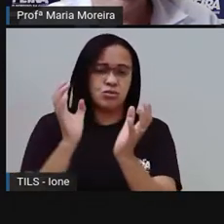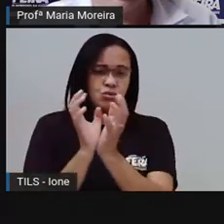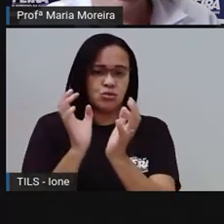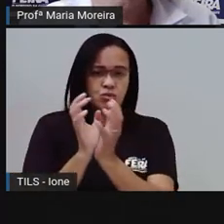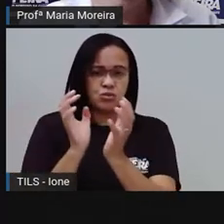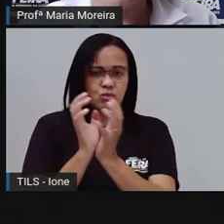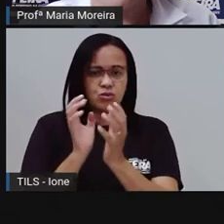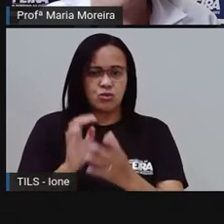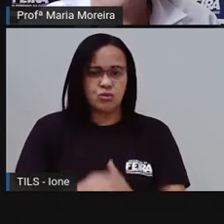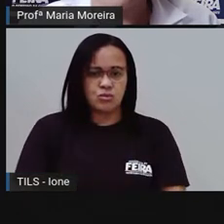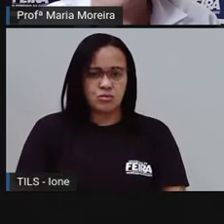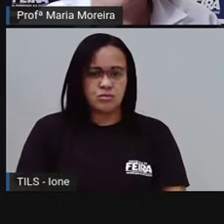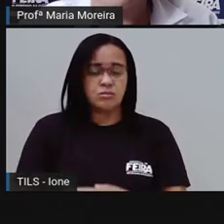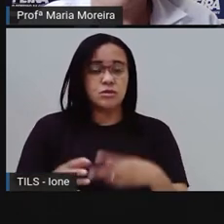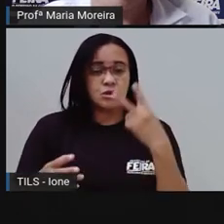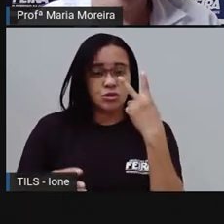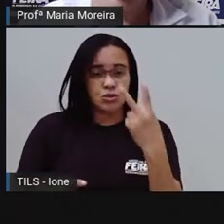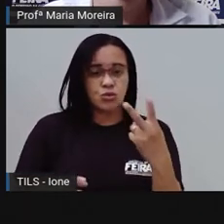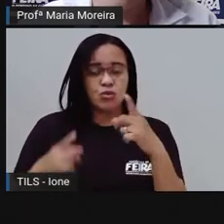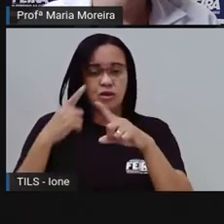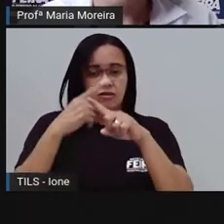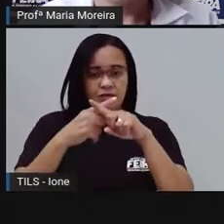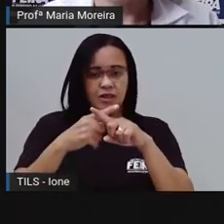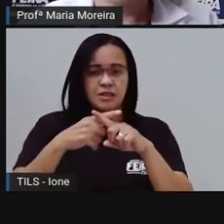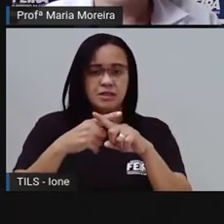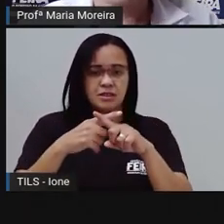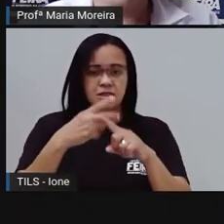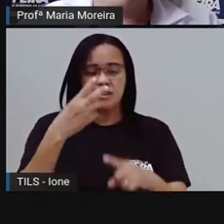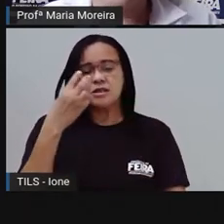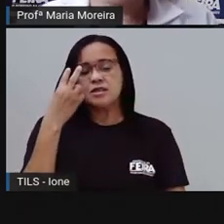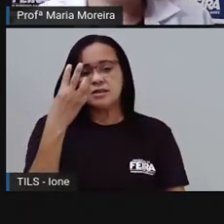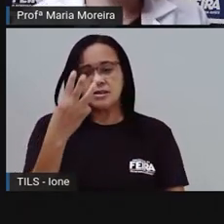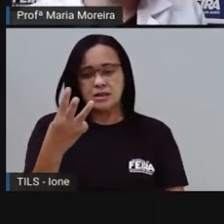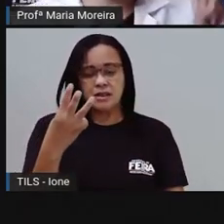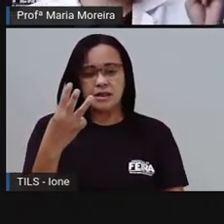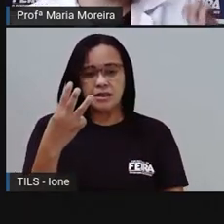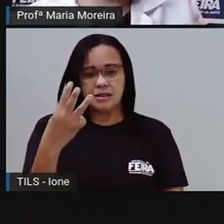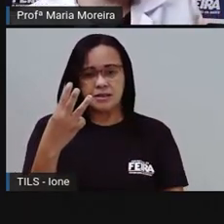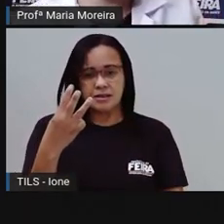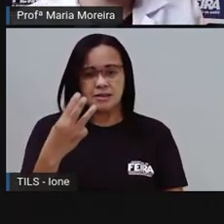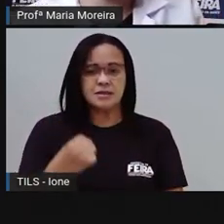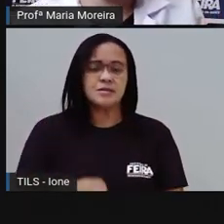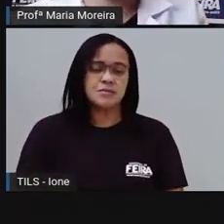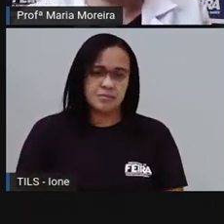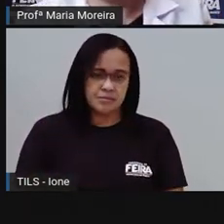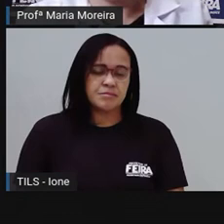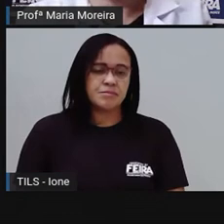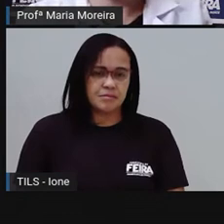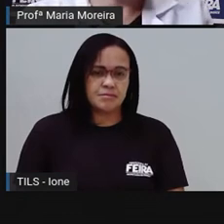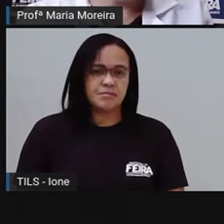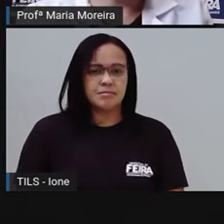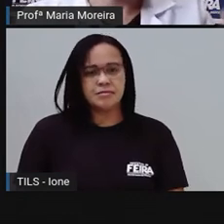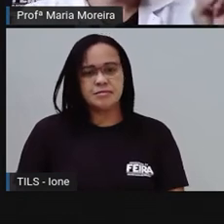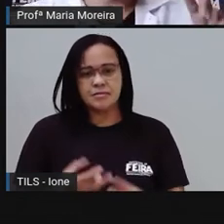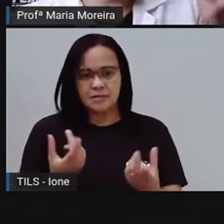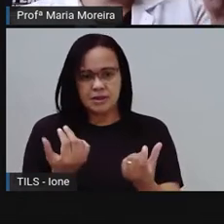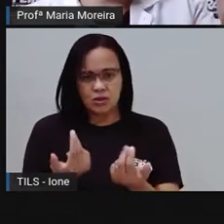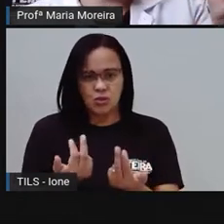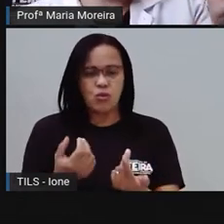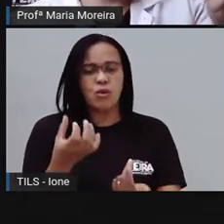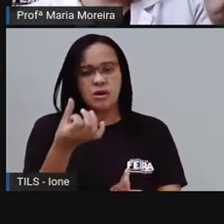Ó, que é igual o quê? Ó, seis. Porque, ó, dois, três vezes. Ó, ao contrário.